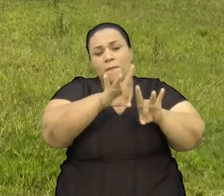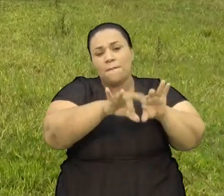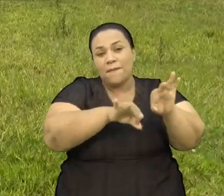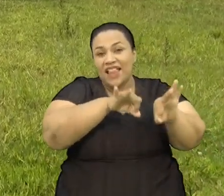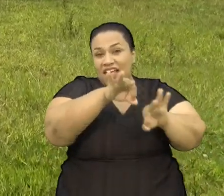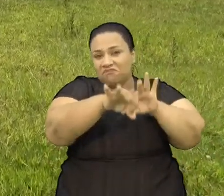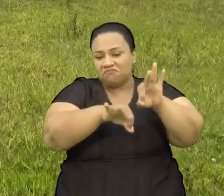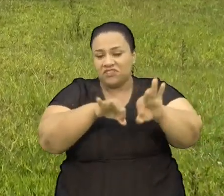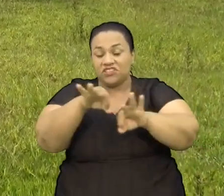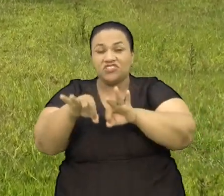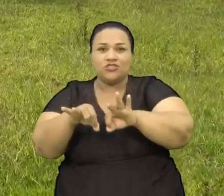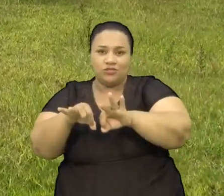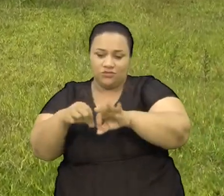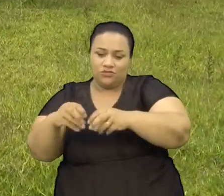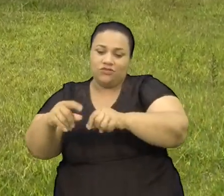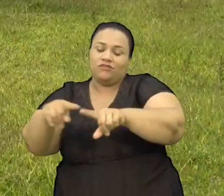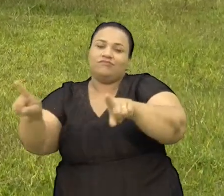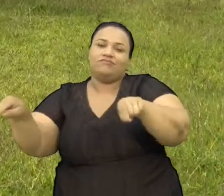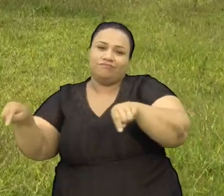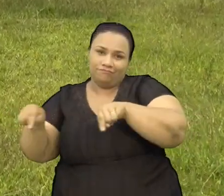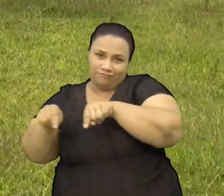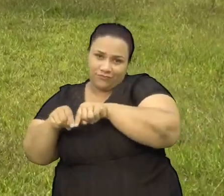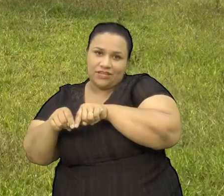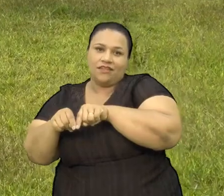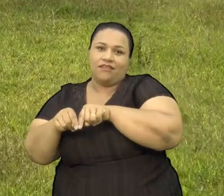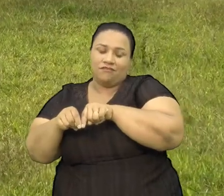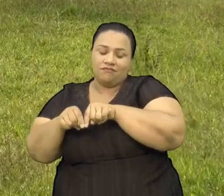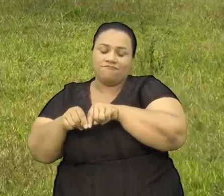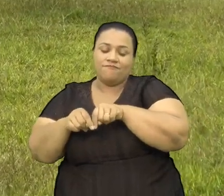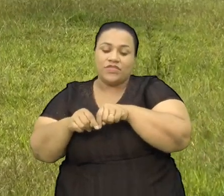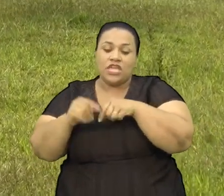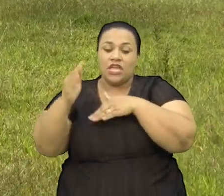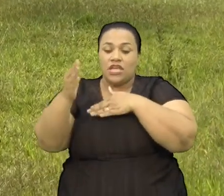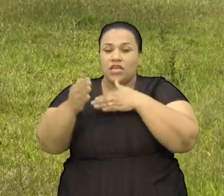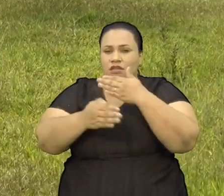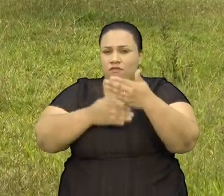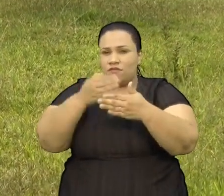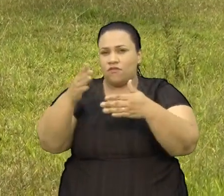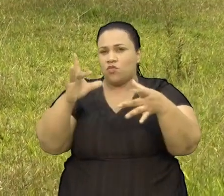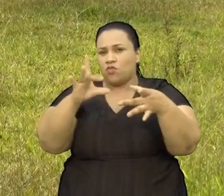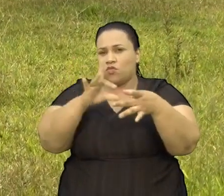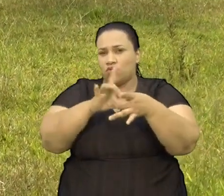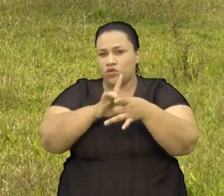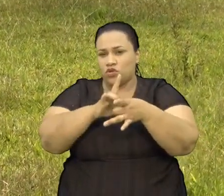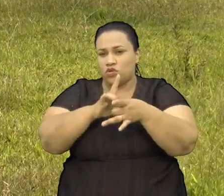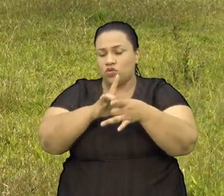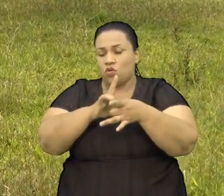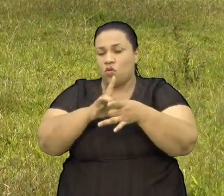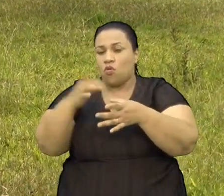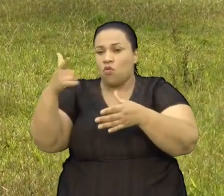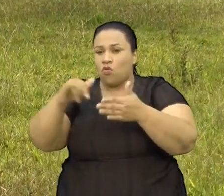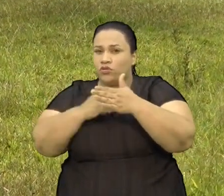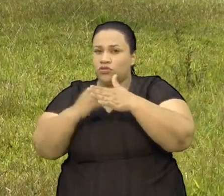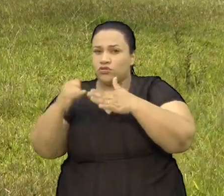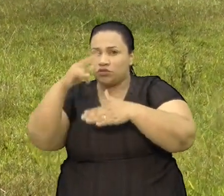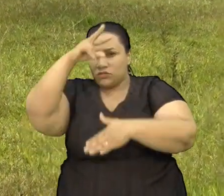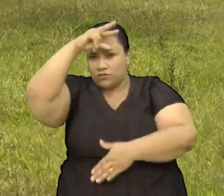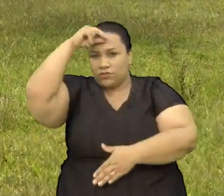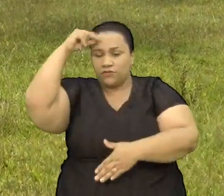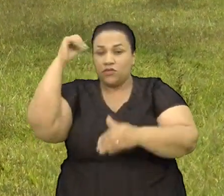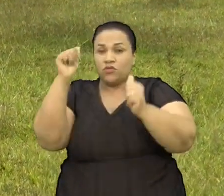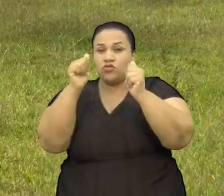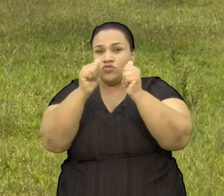planejamento Da própria área Então nós estamos Trabalhando junto Com outros Órgãos da prefeitura